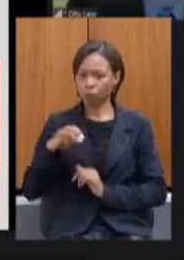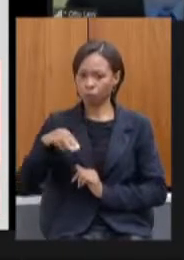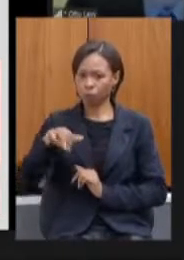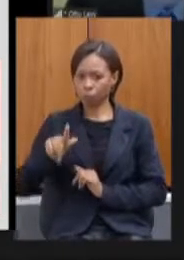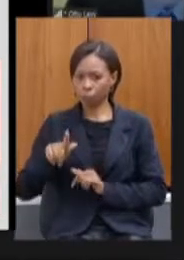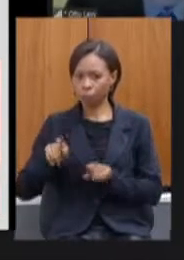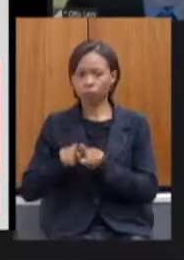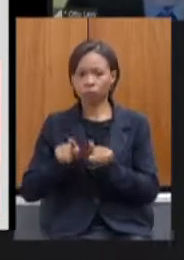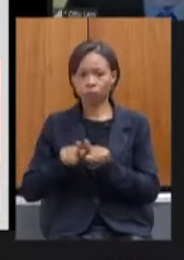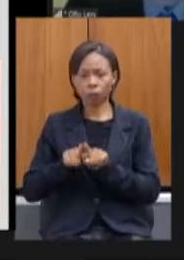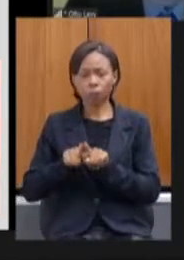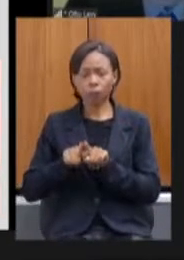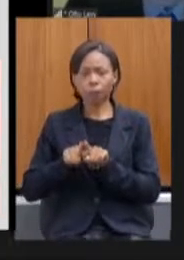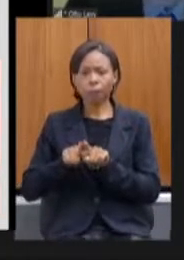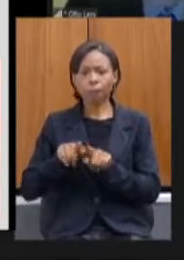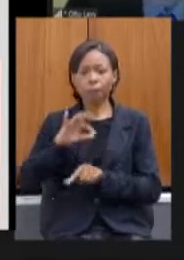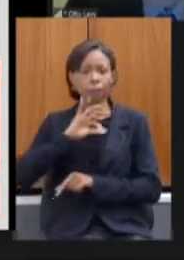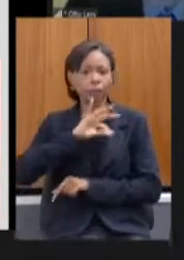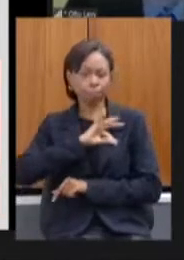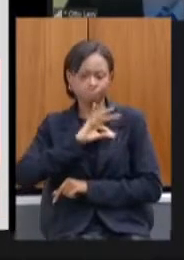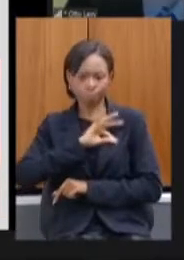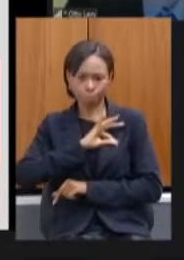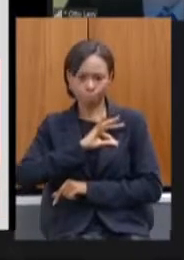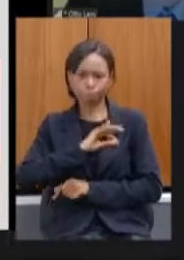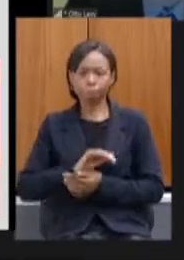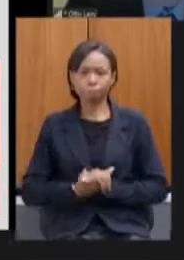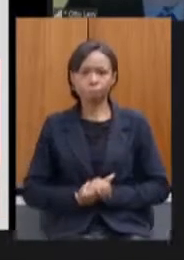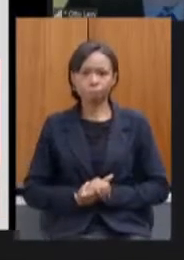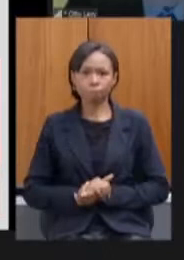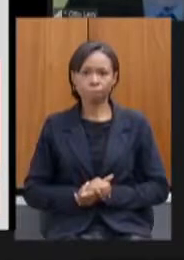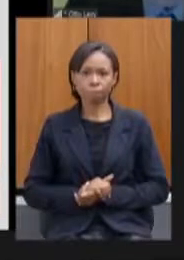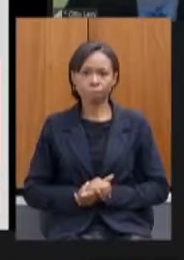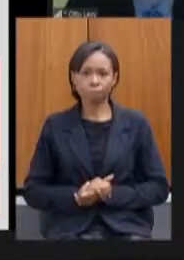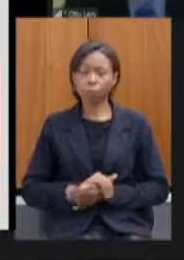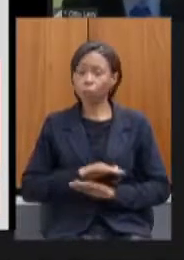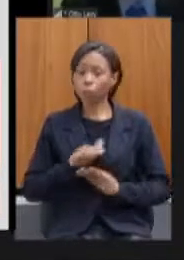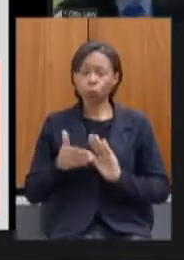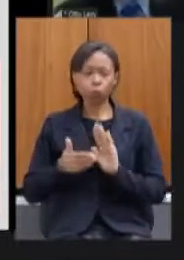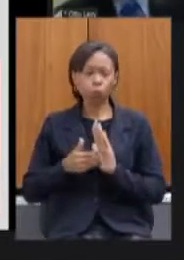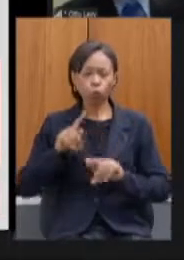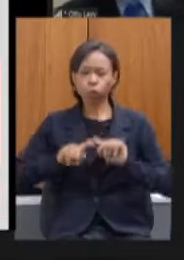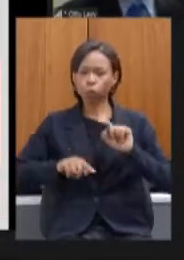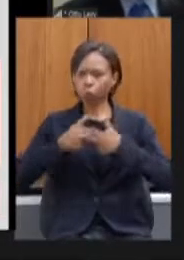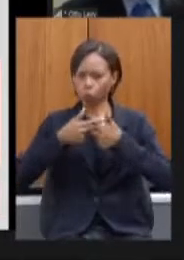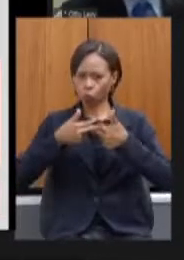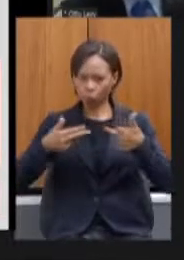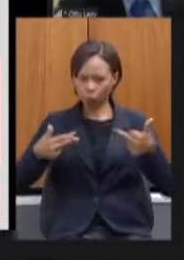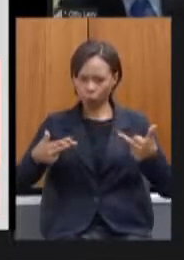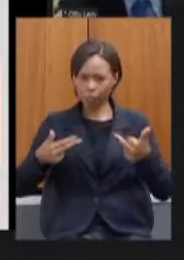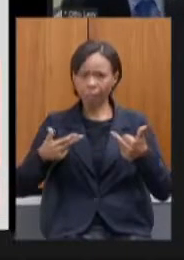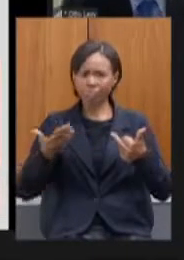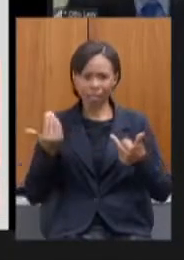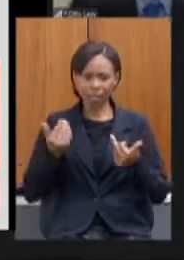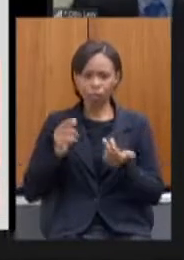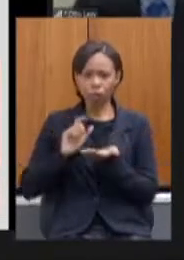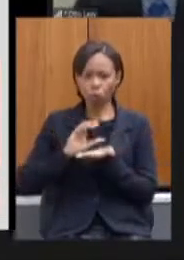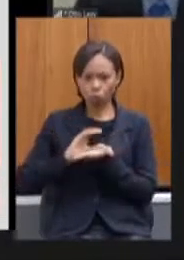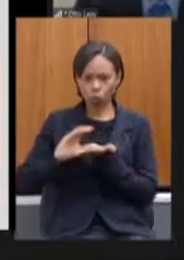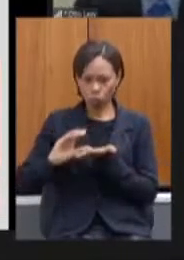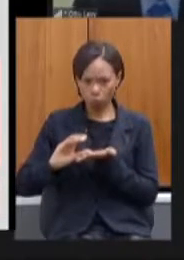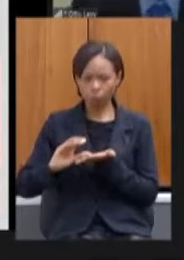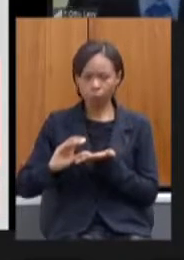todos os bens permanentes de consumo adquiridos com recurso da fonte 95 foram destinados aos hospitais da FEMIG